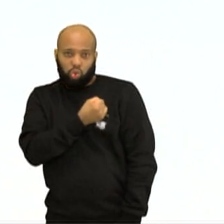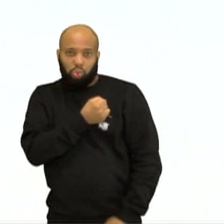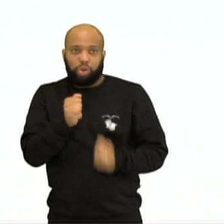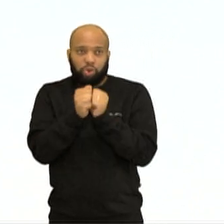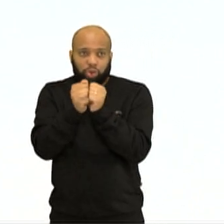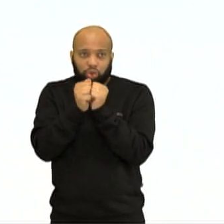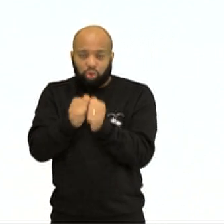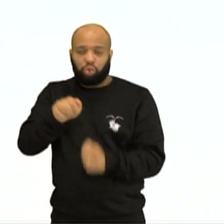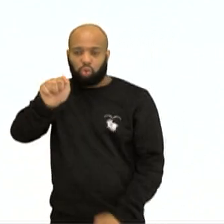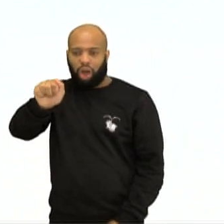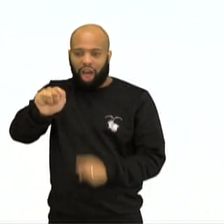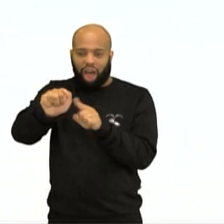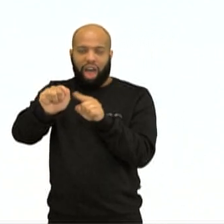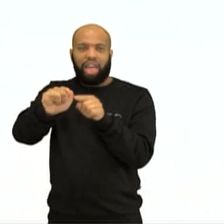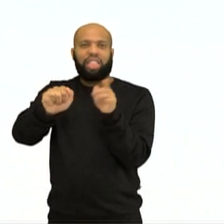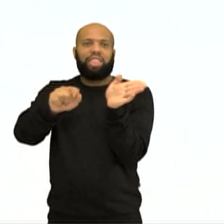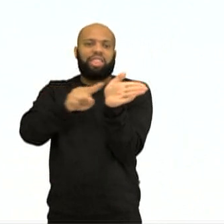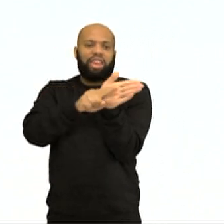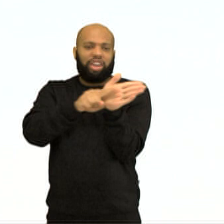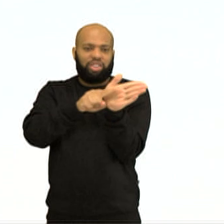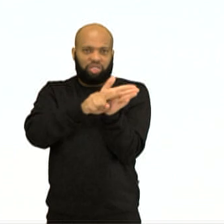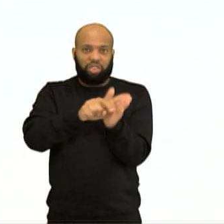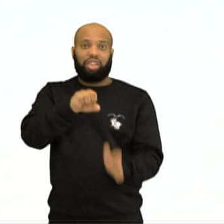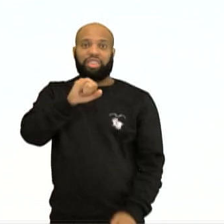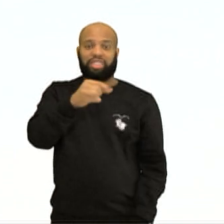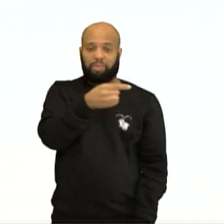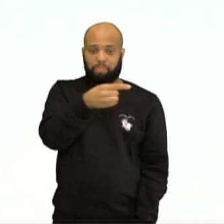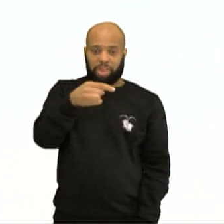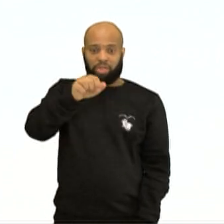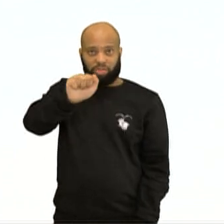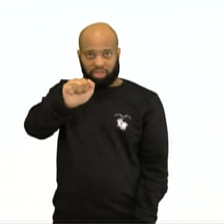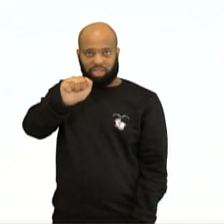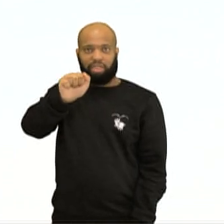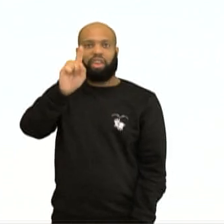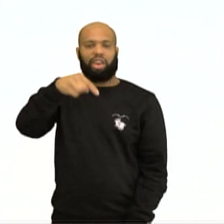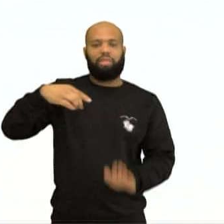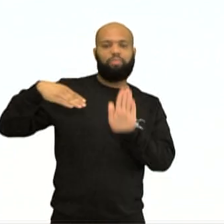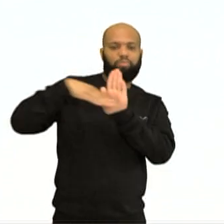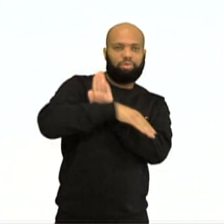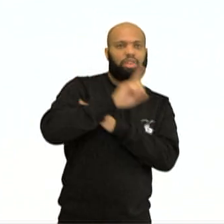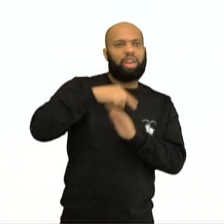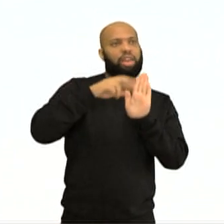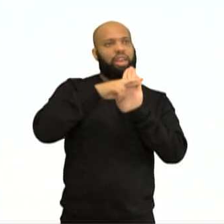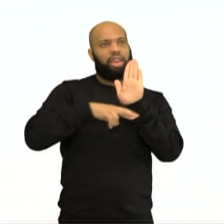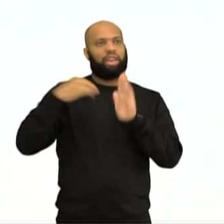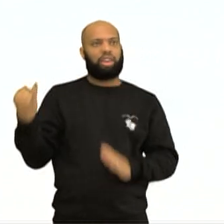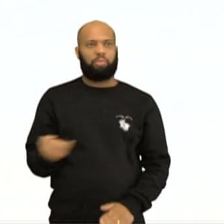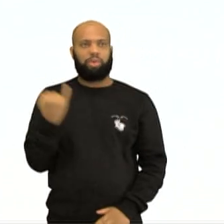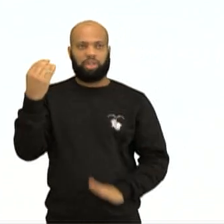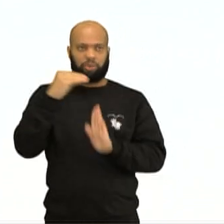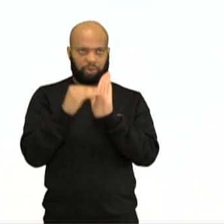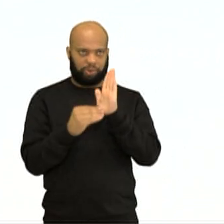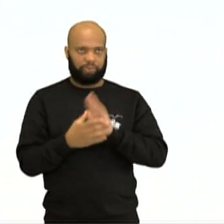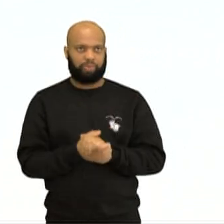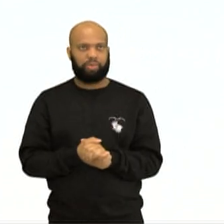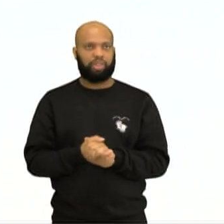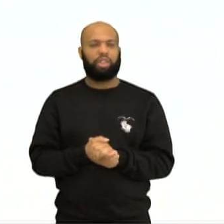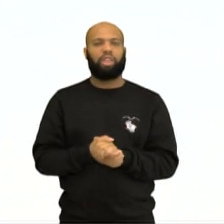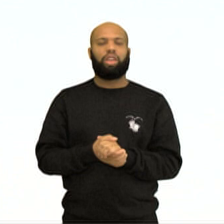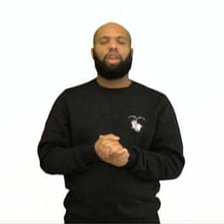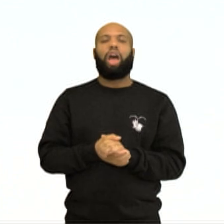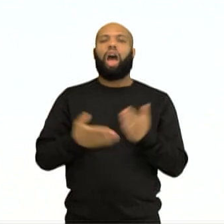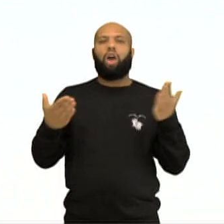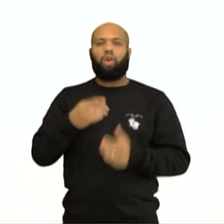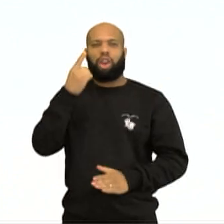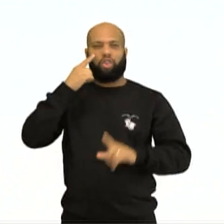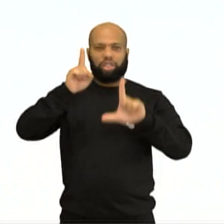é menor. Ou seja, ele assume valores negativos. Tá bom? Regrinha geral. Anotem aí, tá? Então, para quais